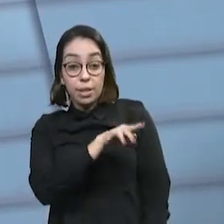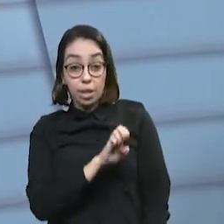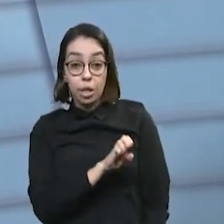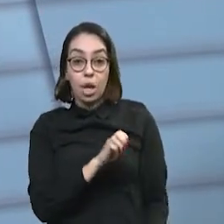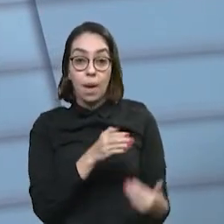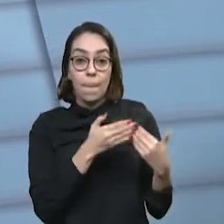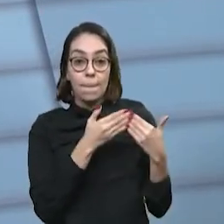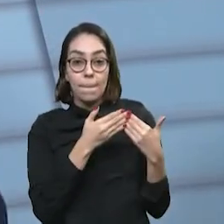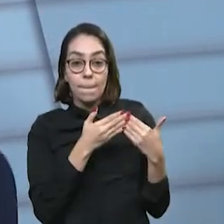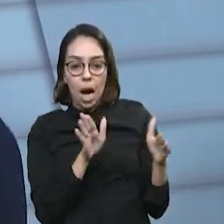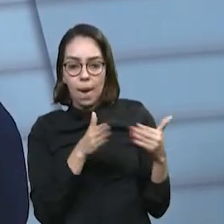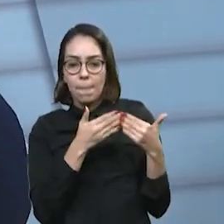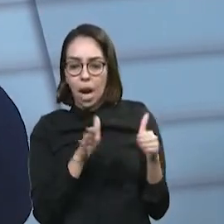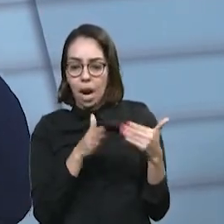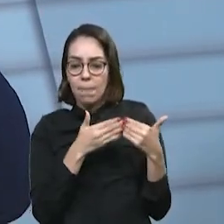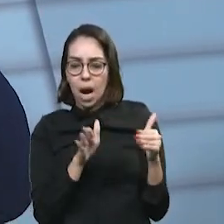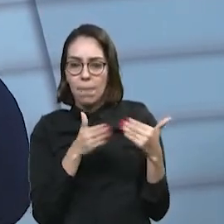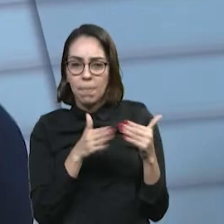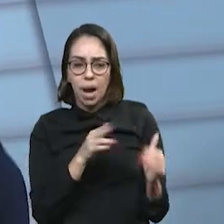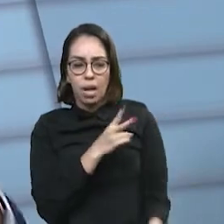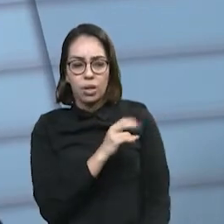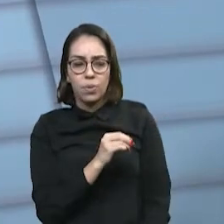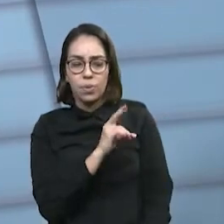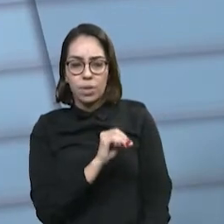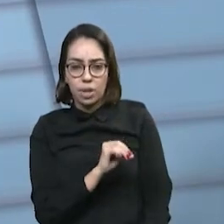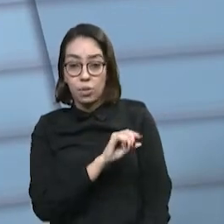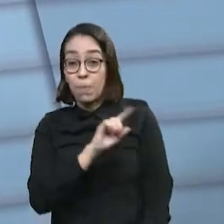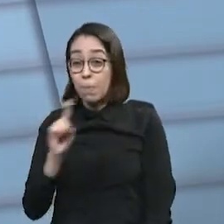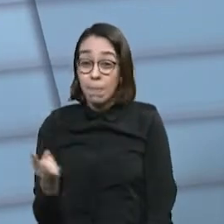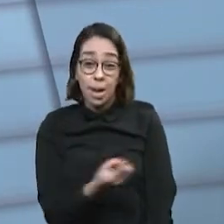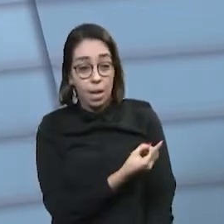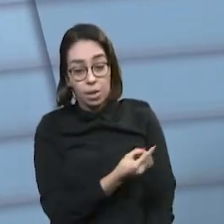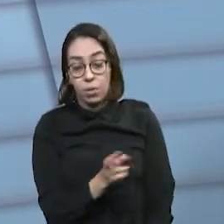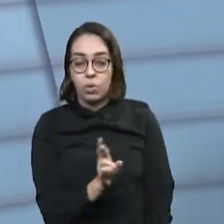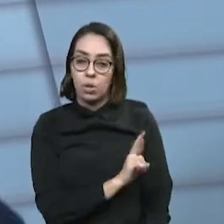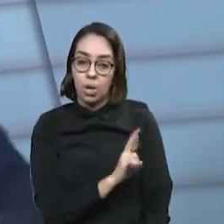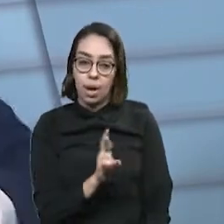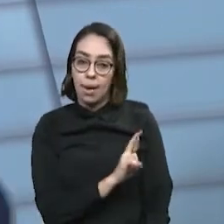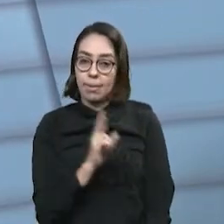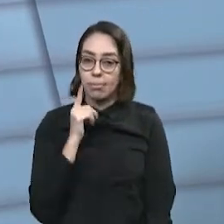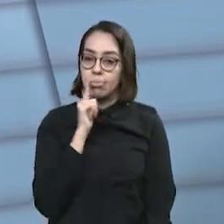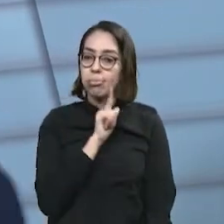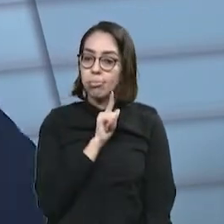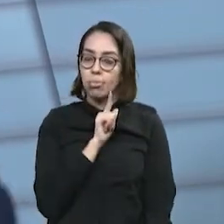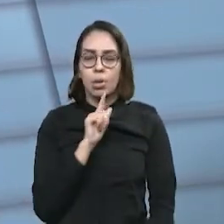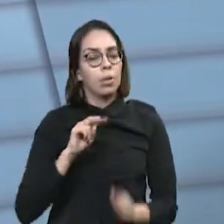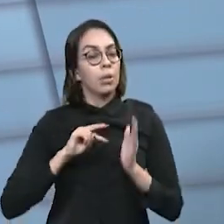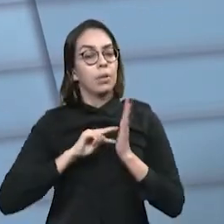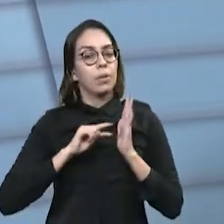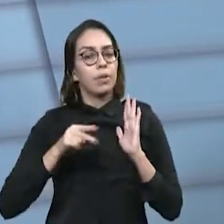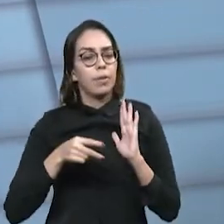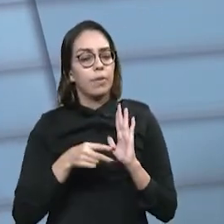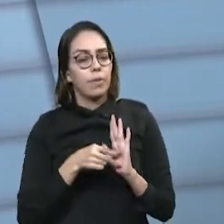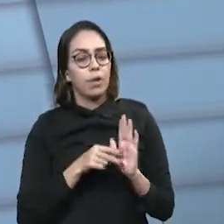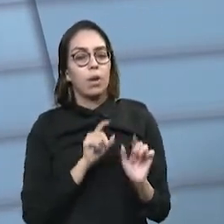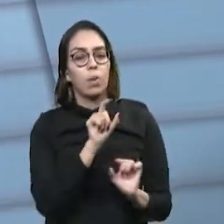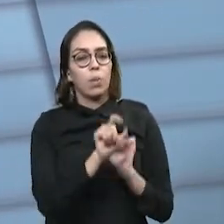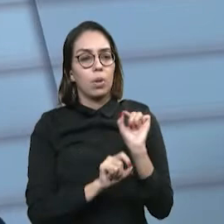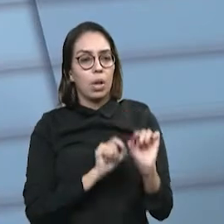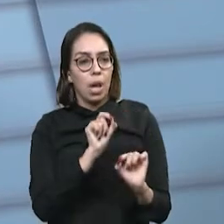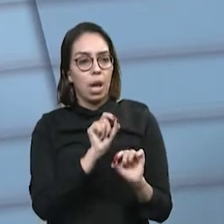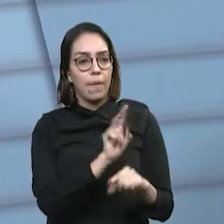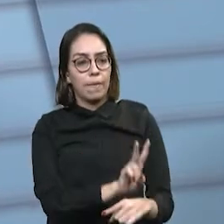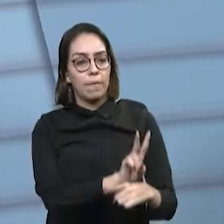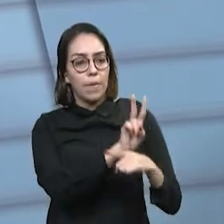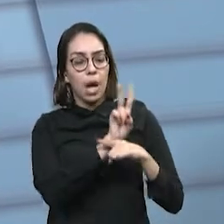emitiu debêntures no valor de 200 milhões. E eu lhe pergunto, a debênture não é um instrumento de acesso ao crédito das grandes